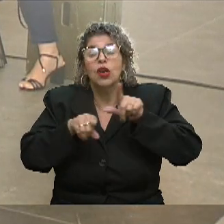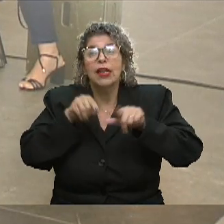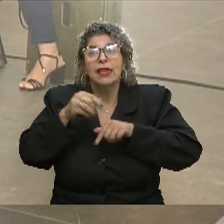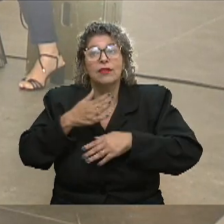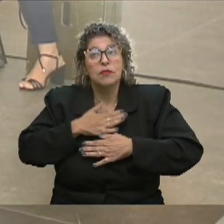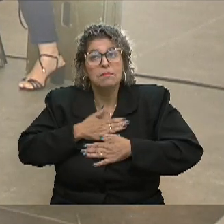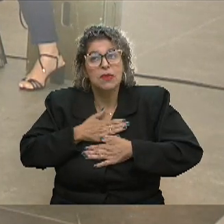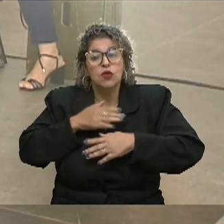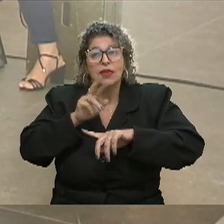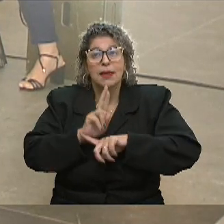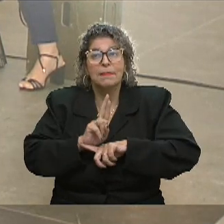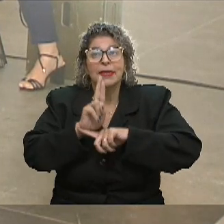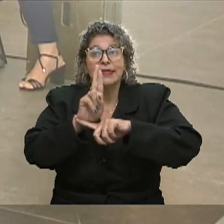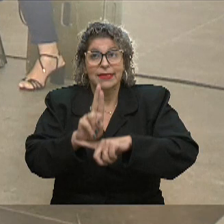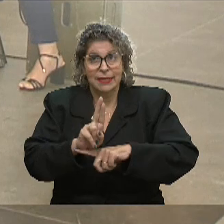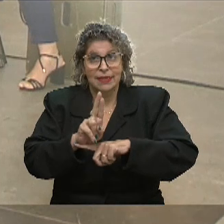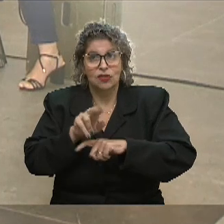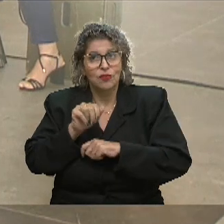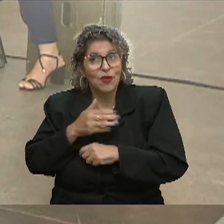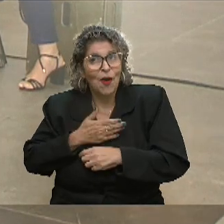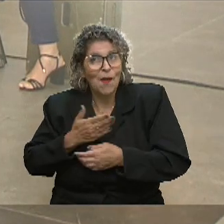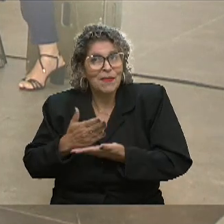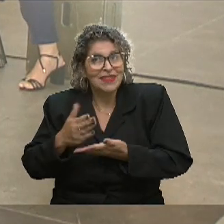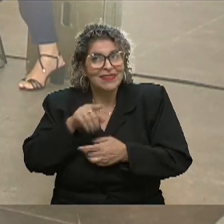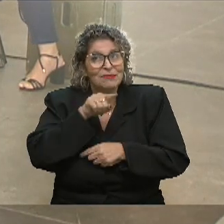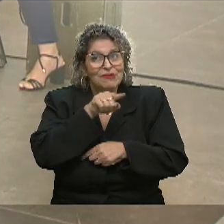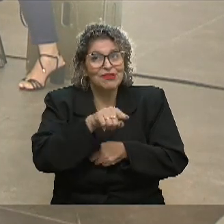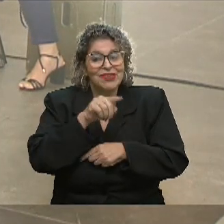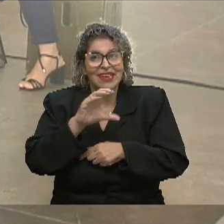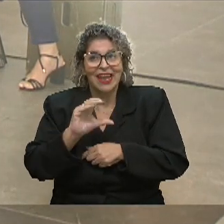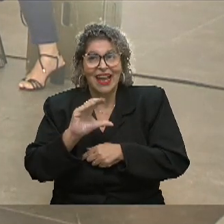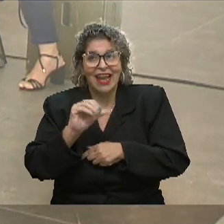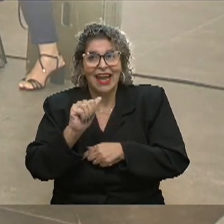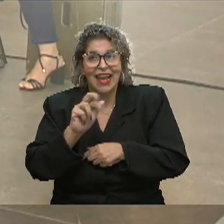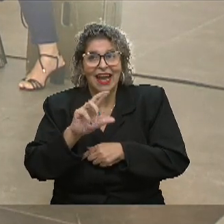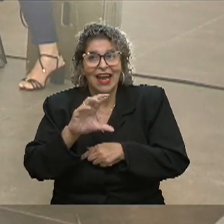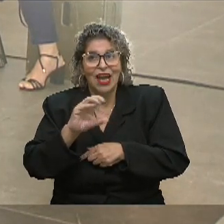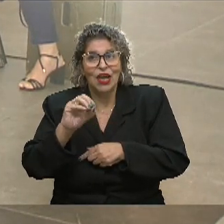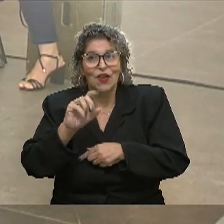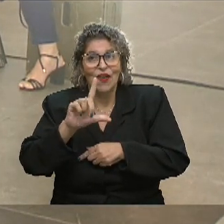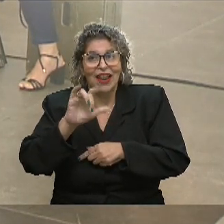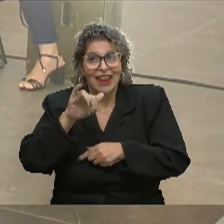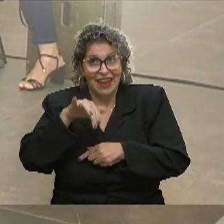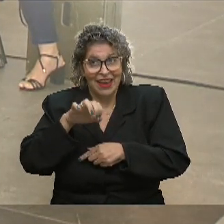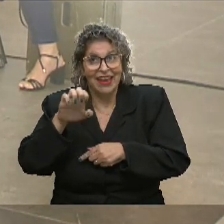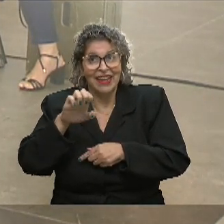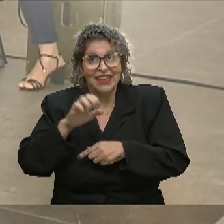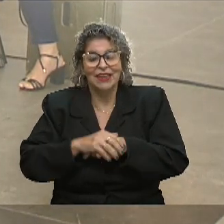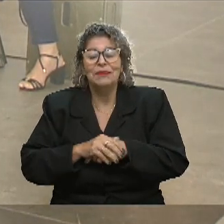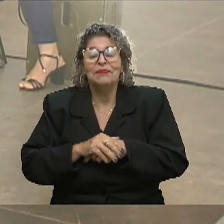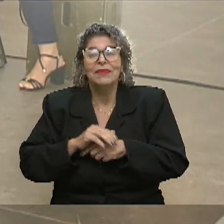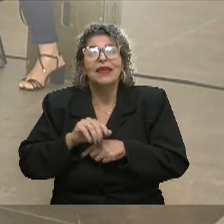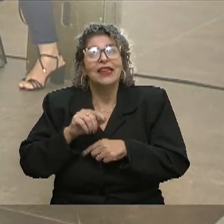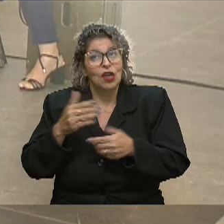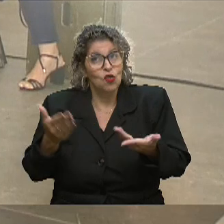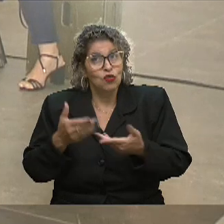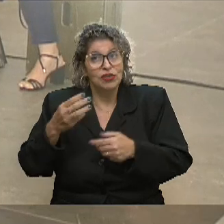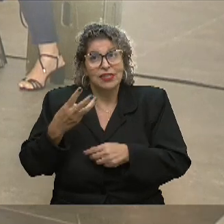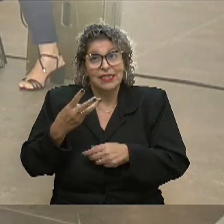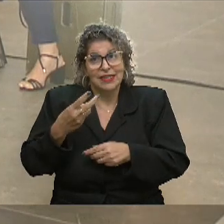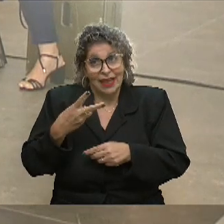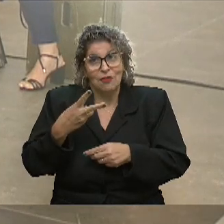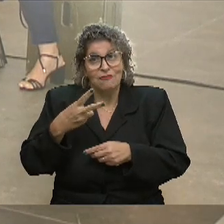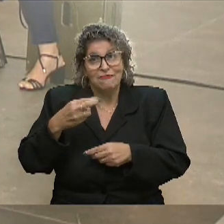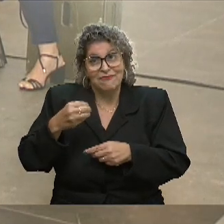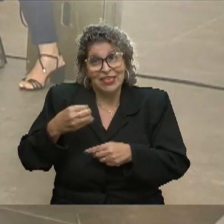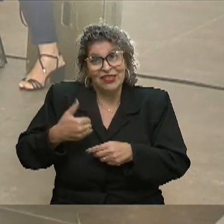representantes. Então, vou começar por ti, Caroline, que hoje está com 20 anos e vai ser a primeira vez que tu vais votar